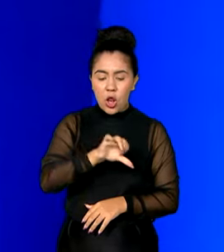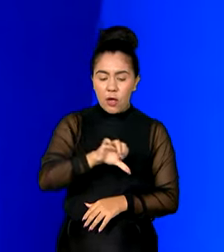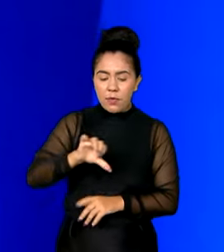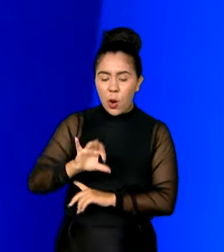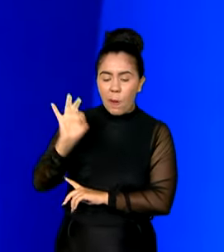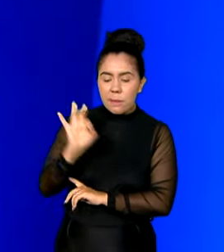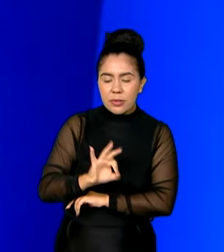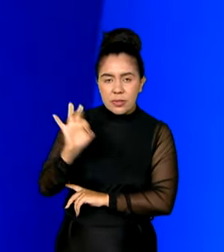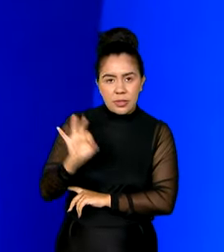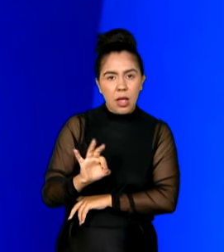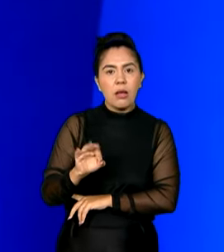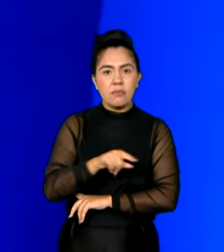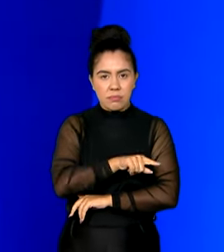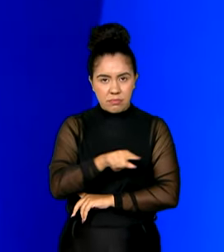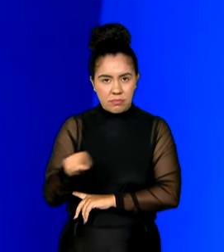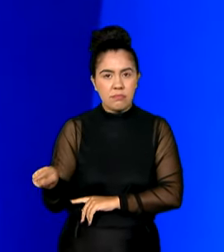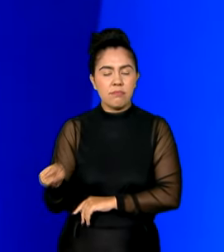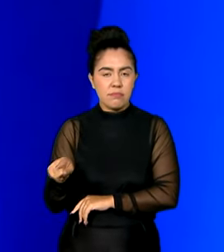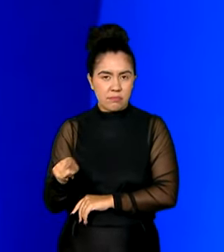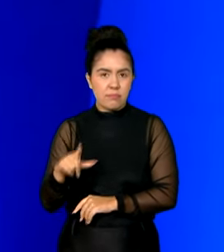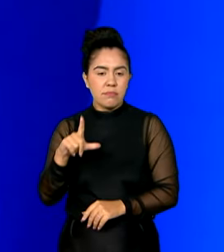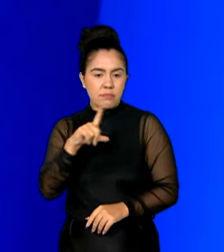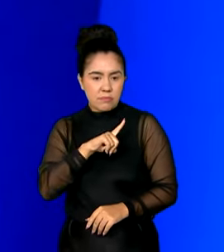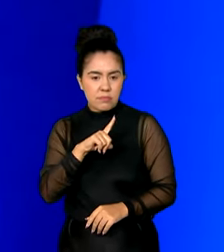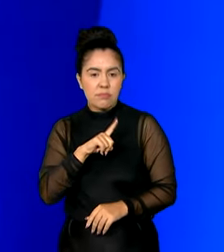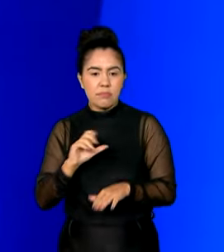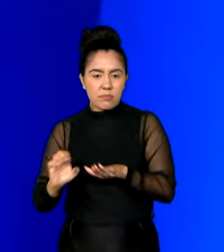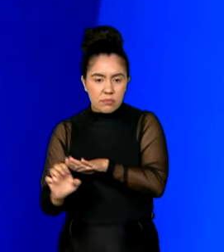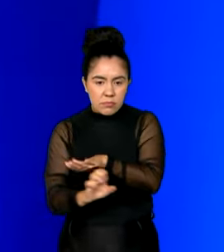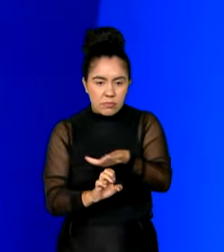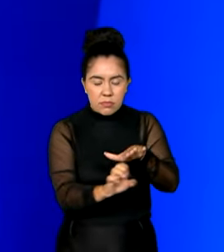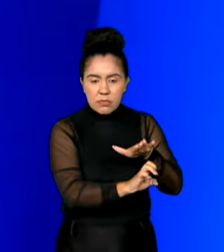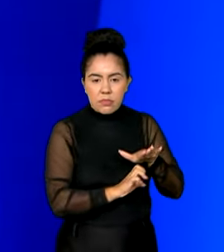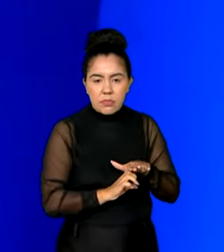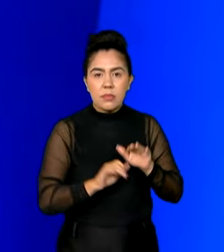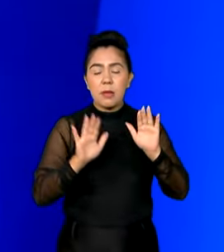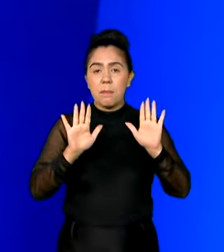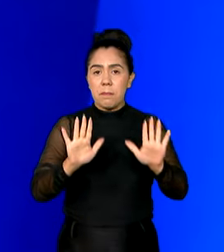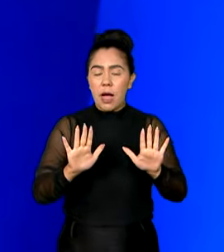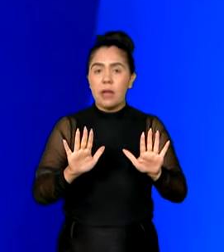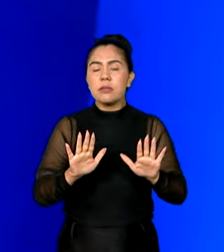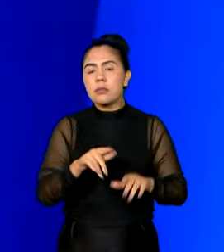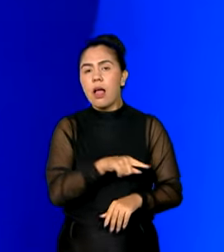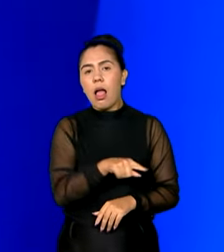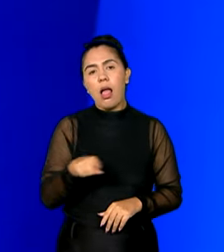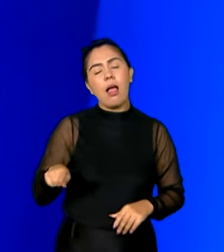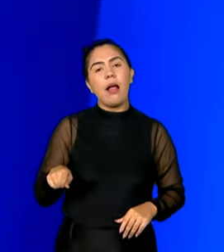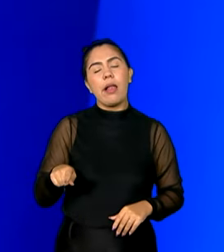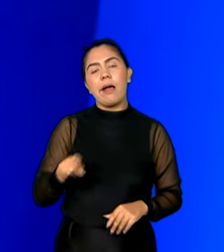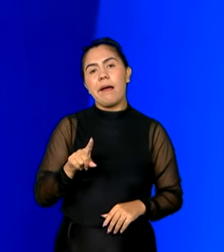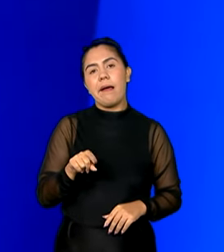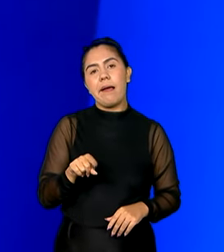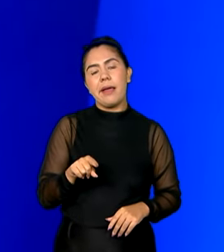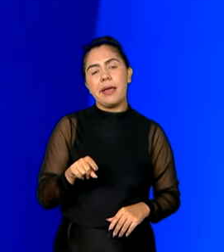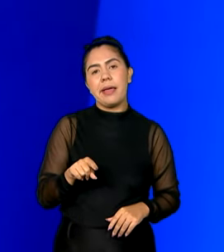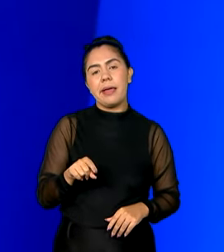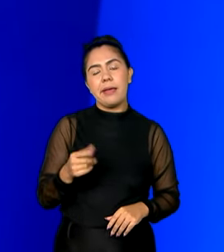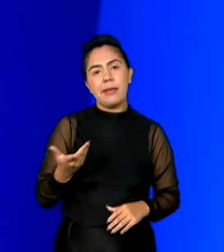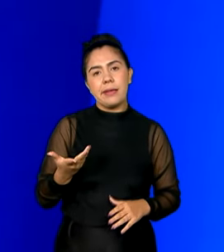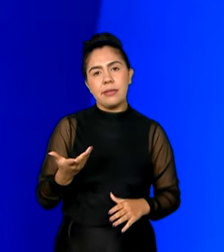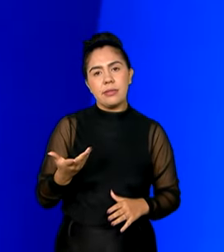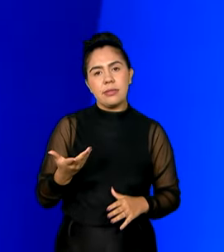nesse escopo das empresas. E, ao mesmo tempo, são empresas que se